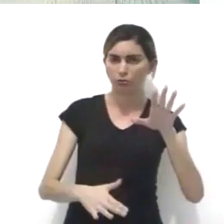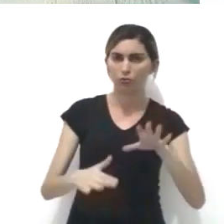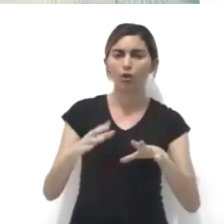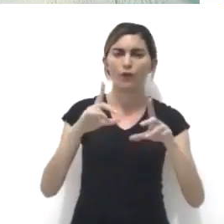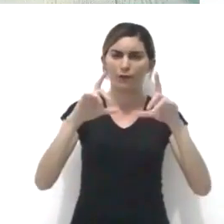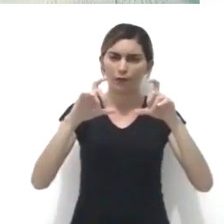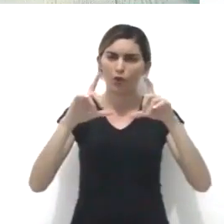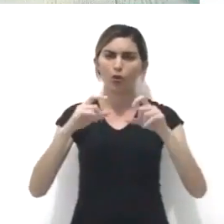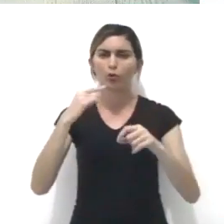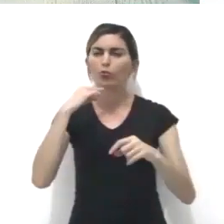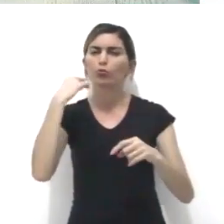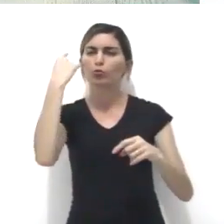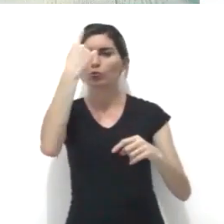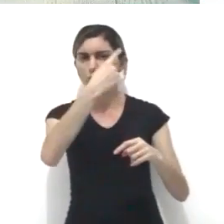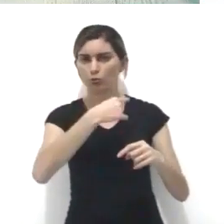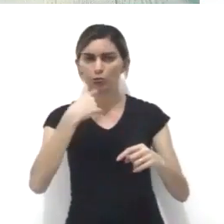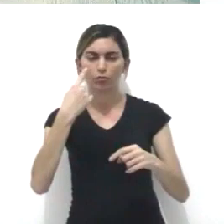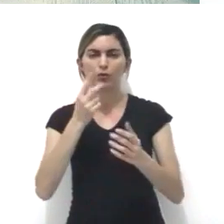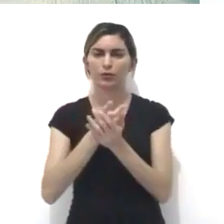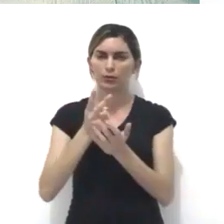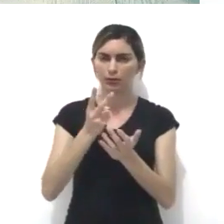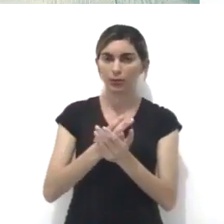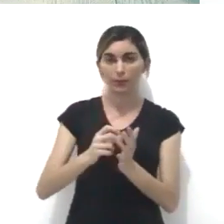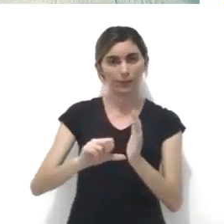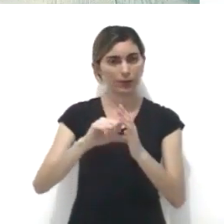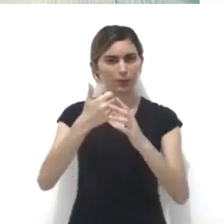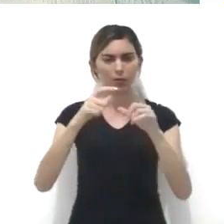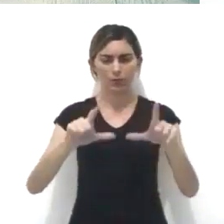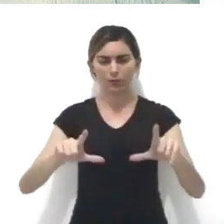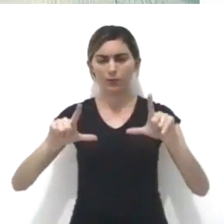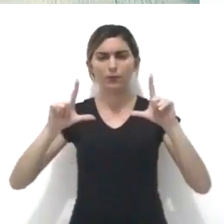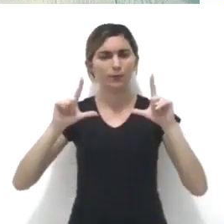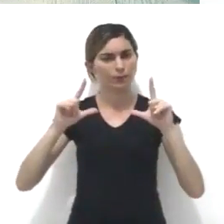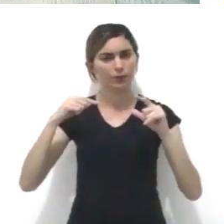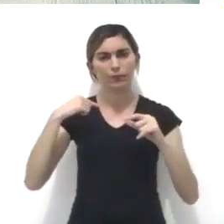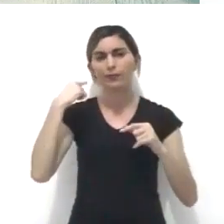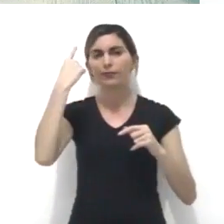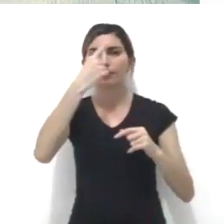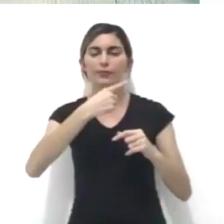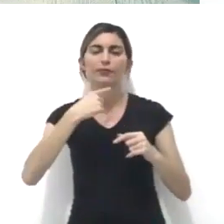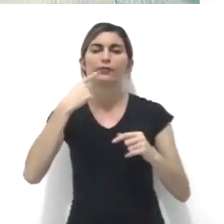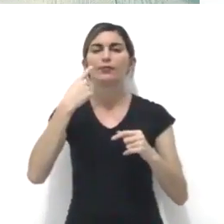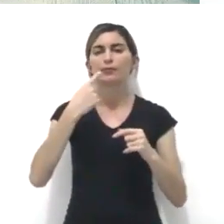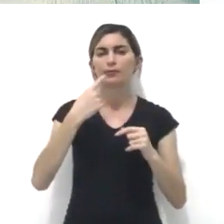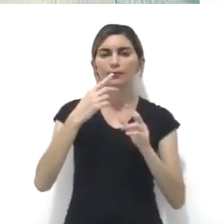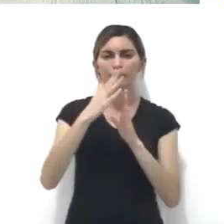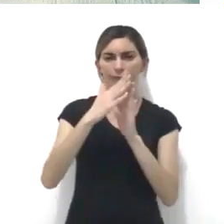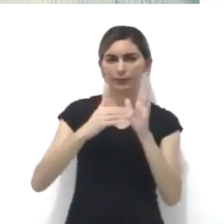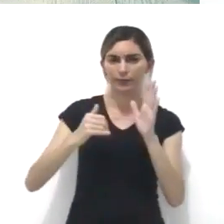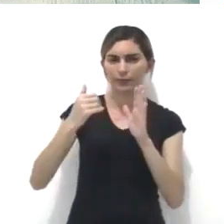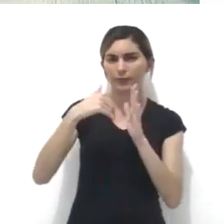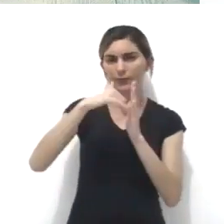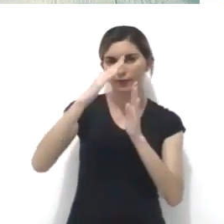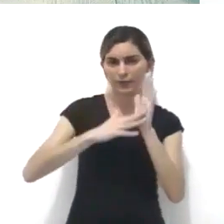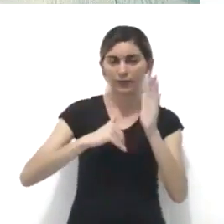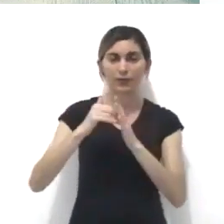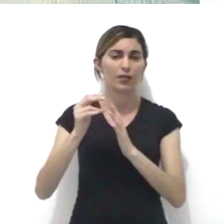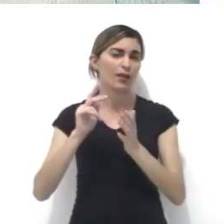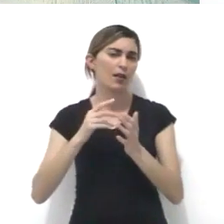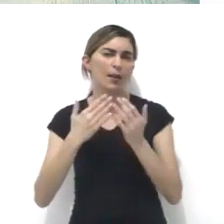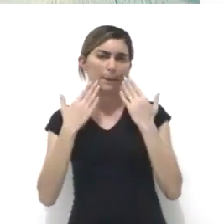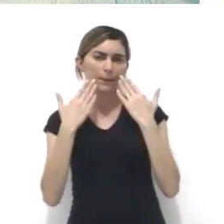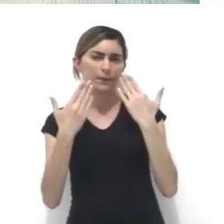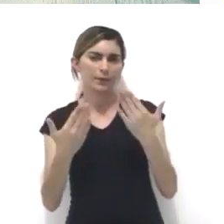o foco está sobre o rosto, sempre em primeiro plano. O semblante do artista retratado raramente